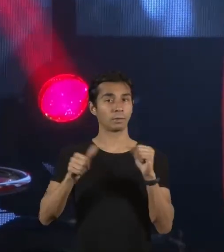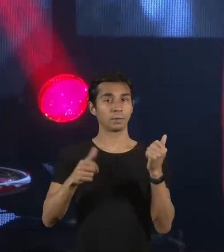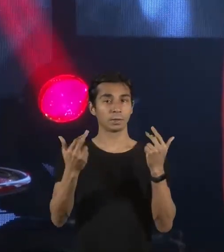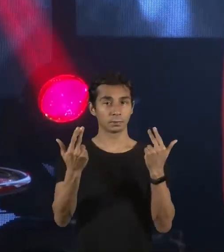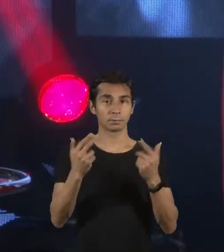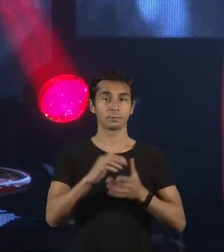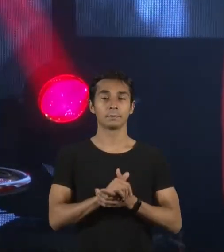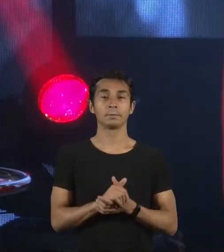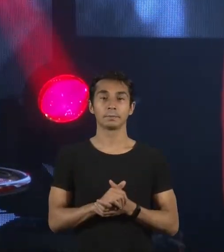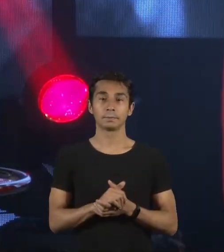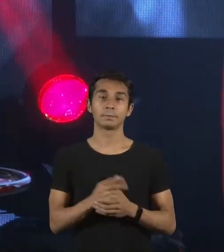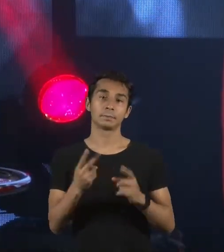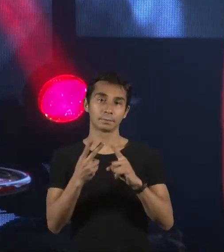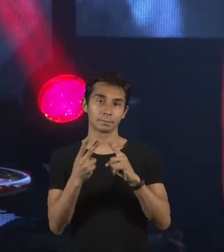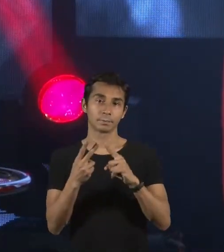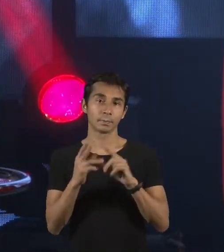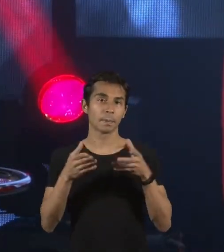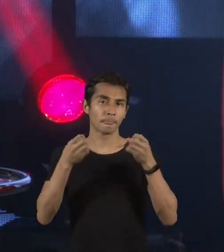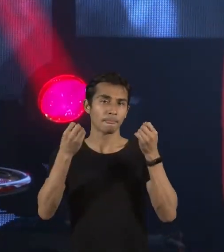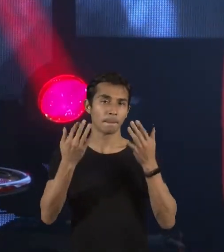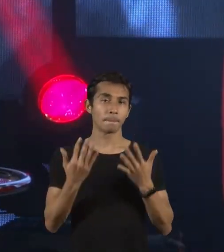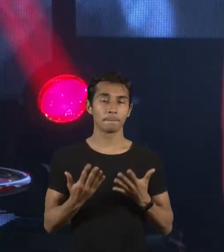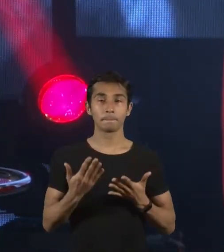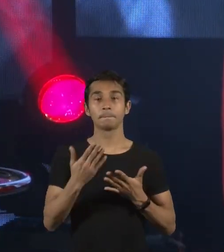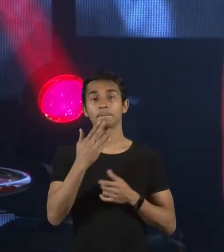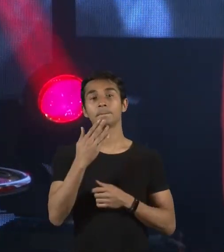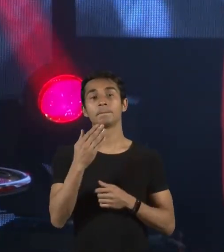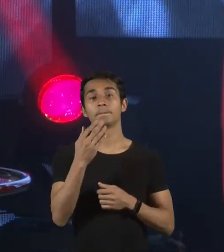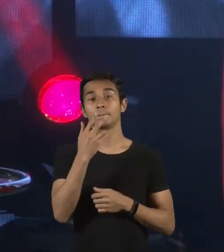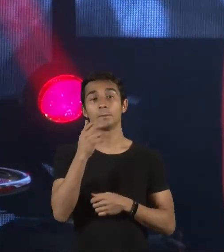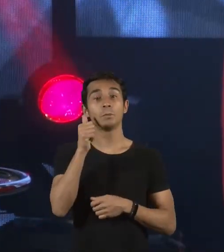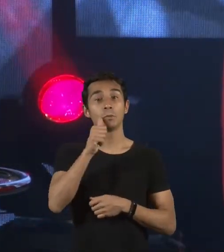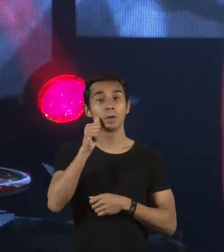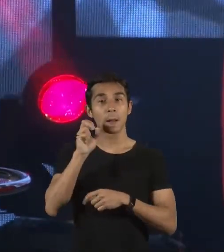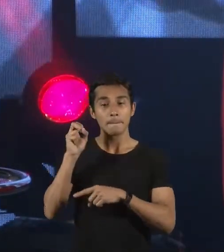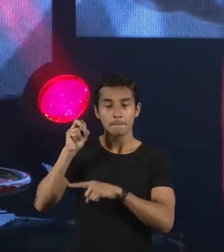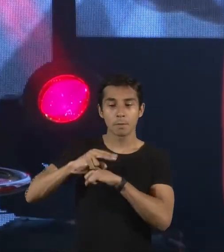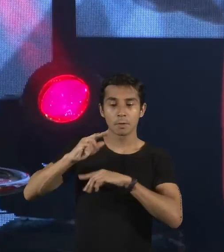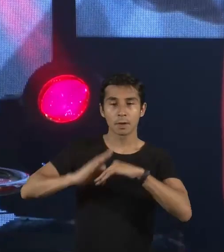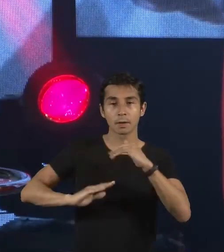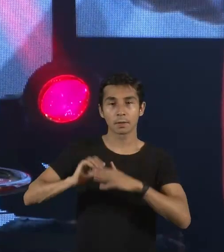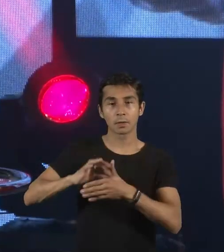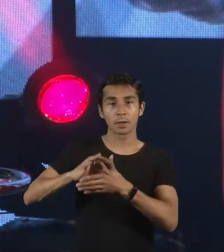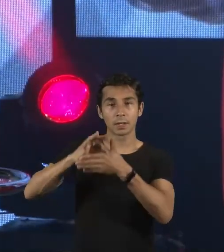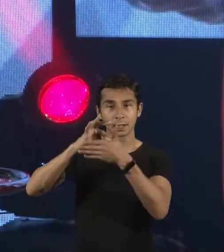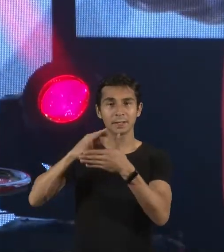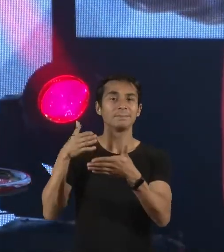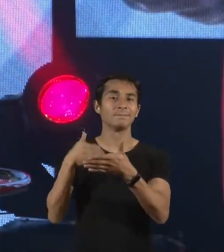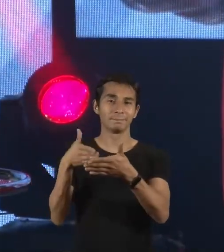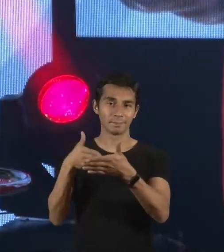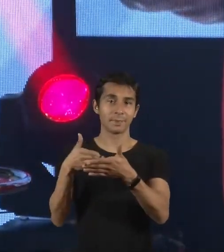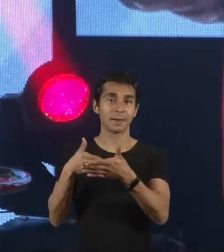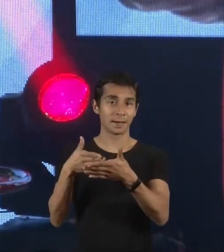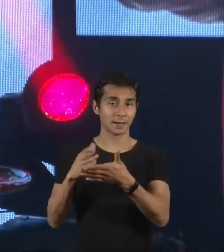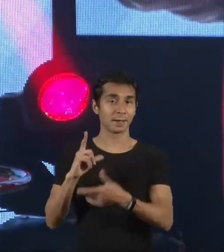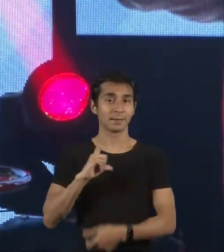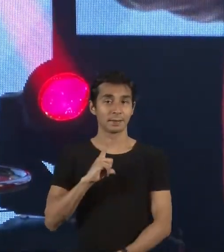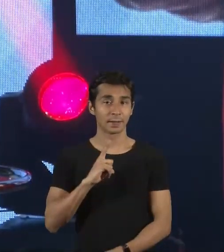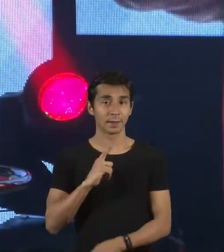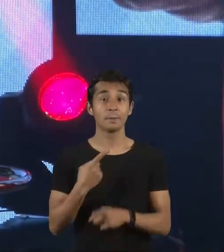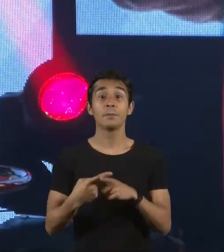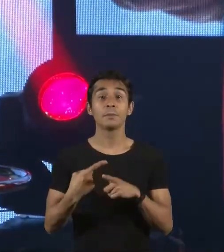é, como te comentei, uma barreira para manter as mulheres na liderança, esse momento quando elas têm que tomar a decisão